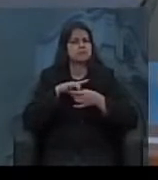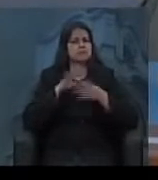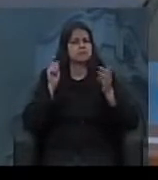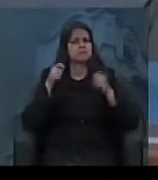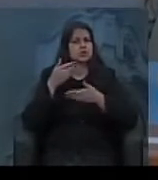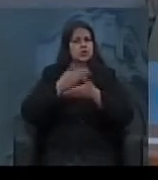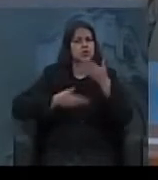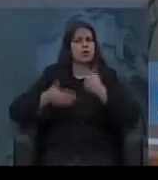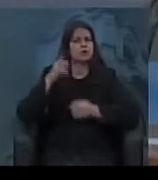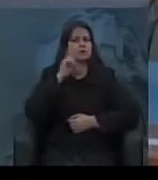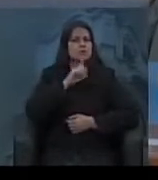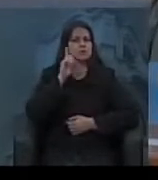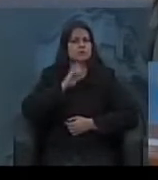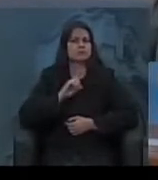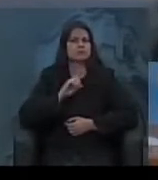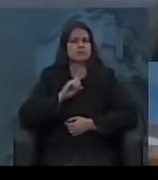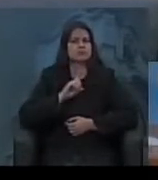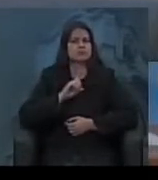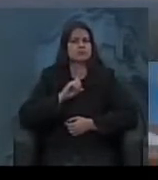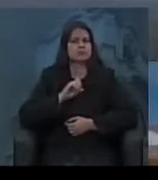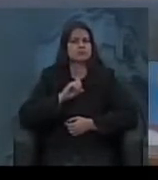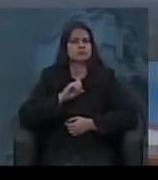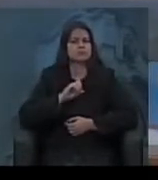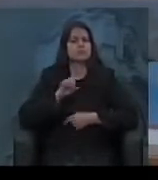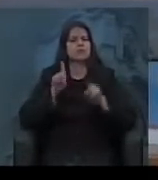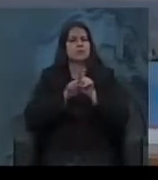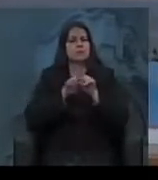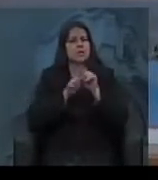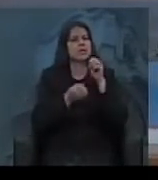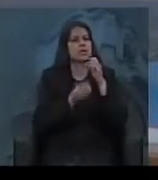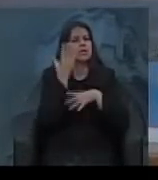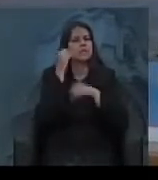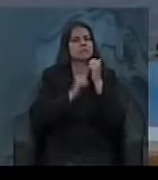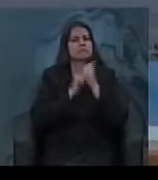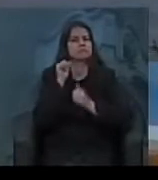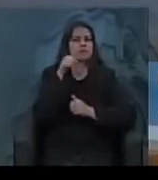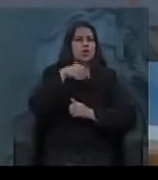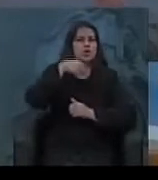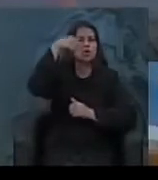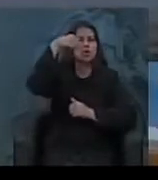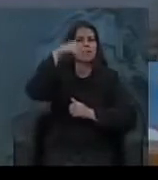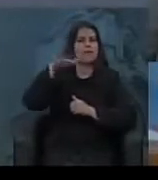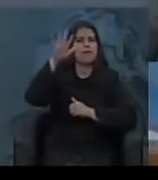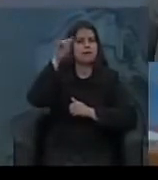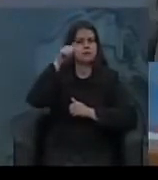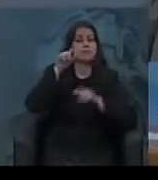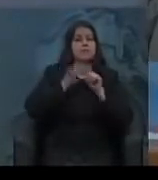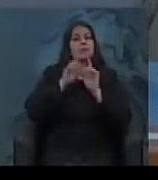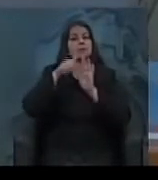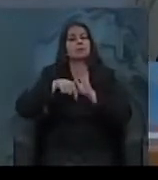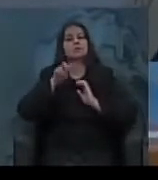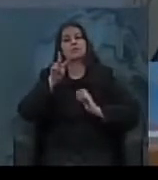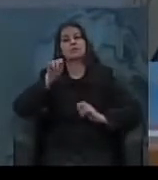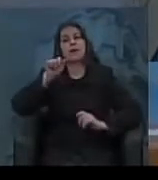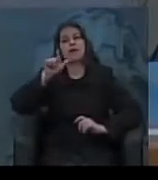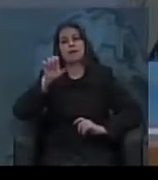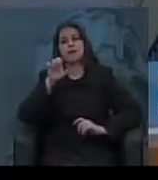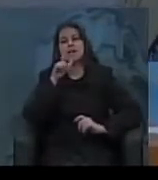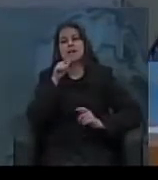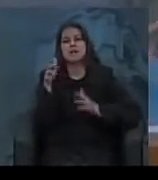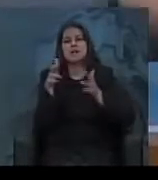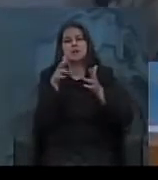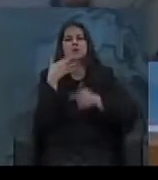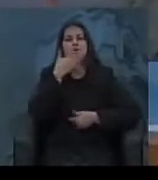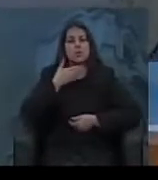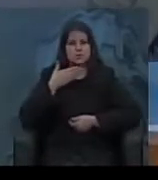instale uma base militar no Nordeste. Vai ser criada também a Vale do Rio Doce. Ou seja,